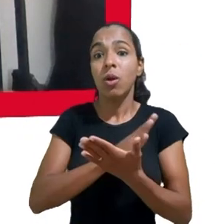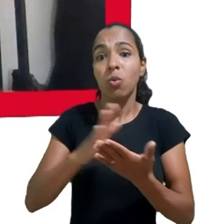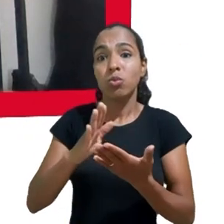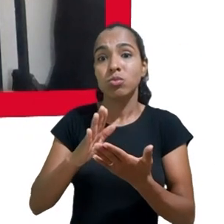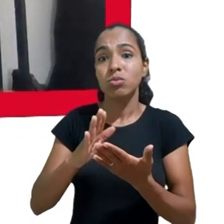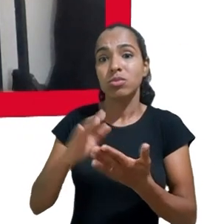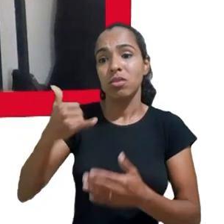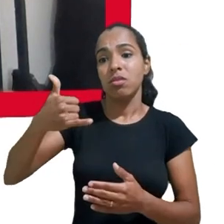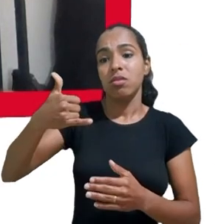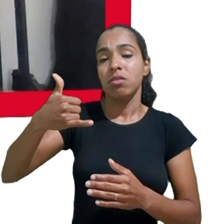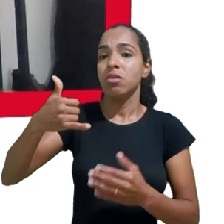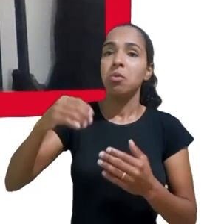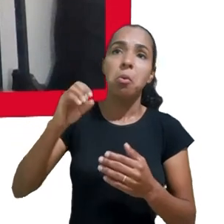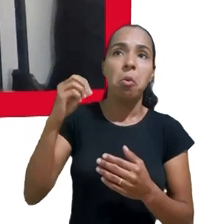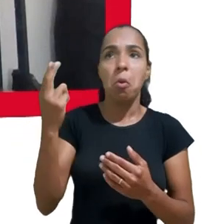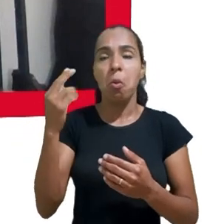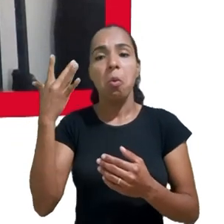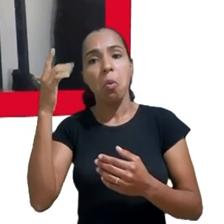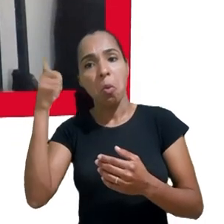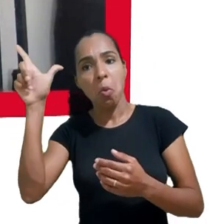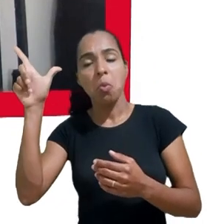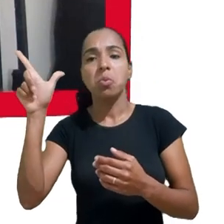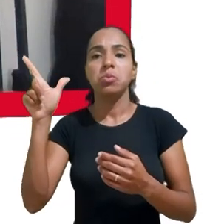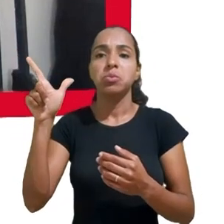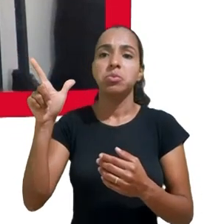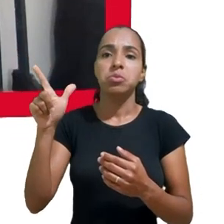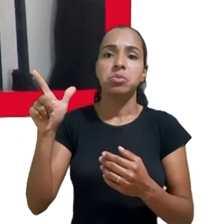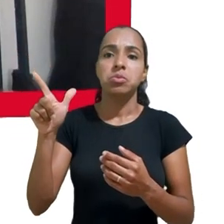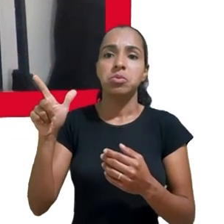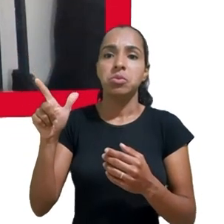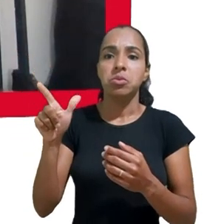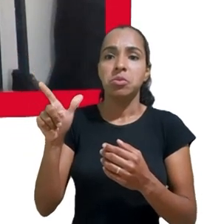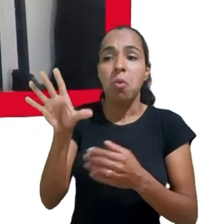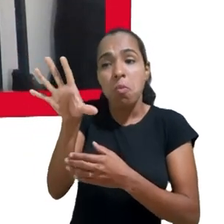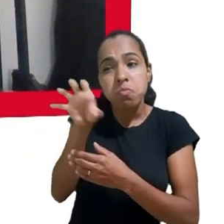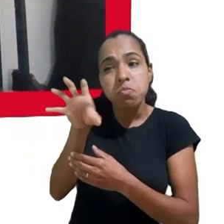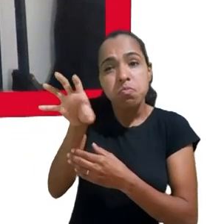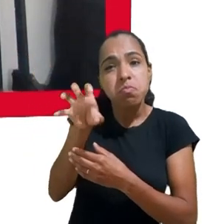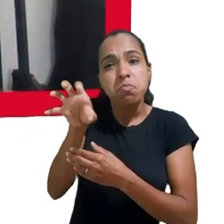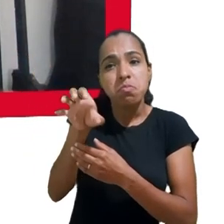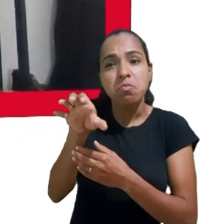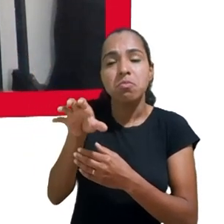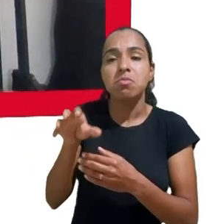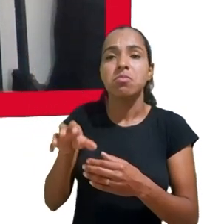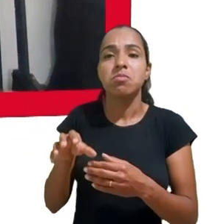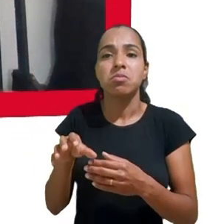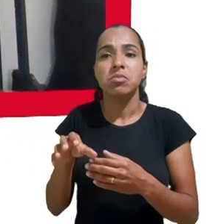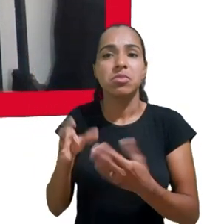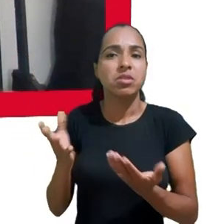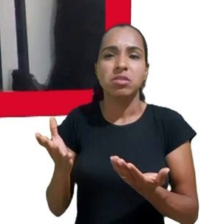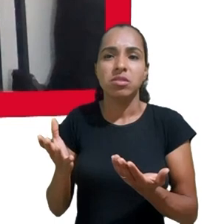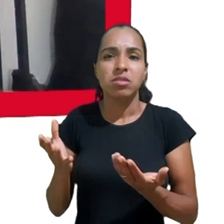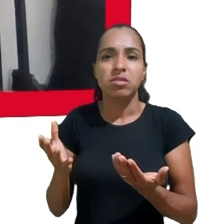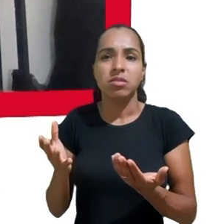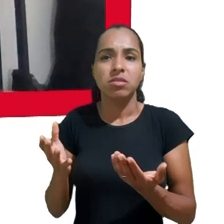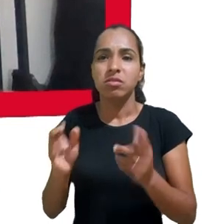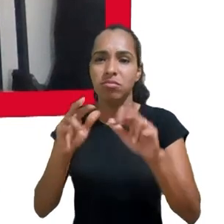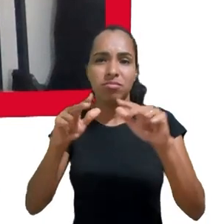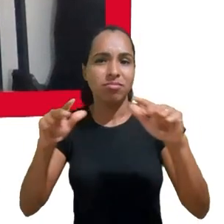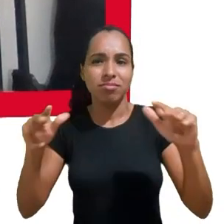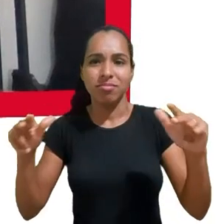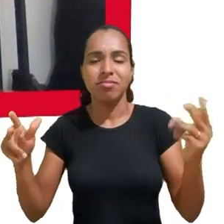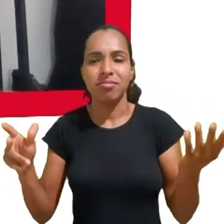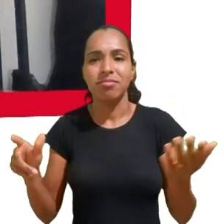geolocalização, o tipo de aparelho celular, configurações do computador, IPs, eventualmente mobilidade do próprio celular,